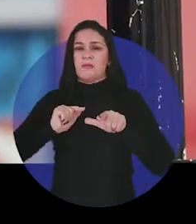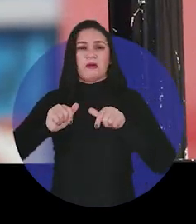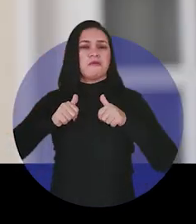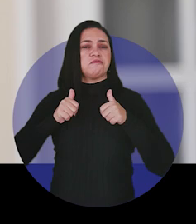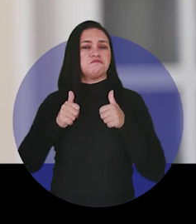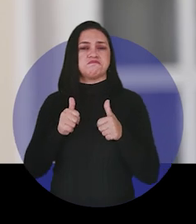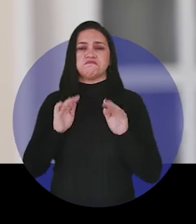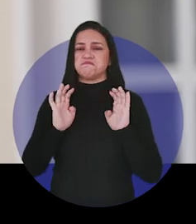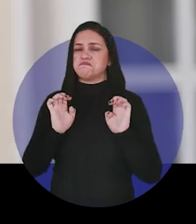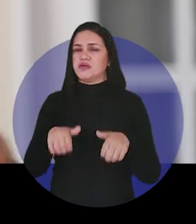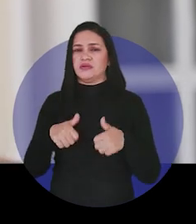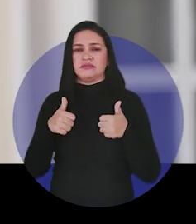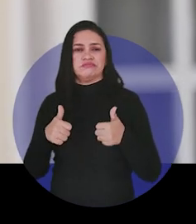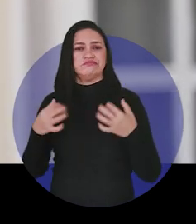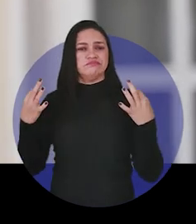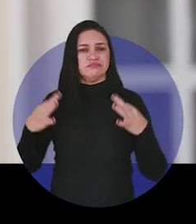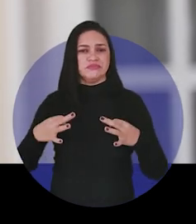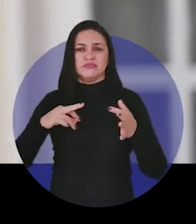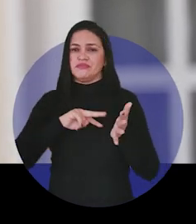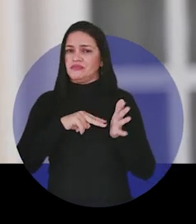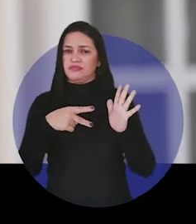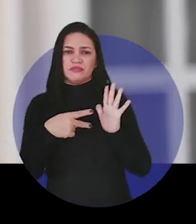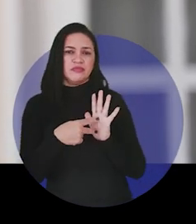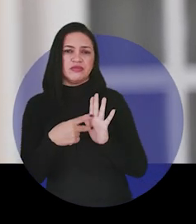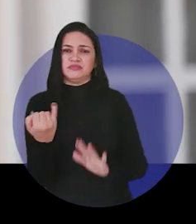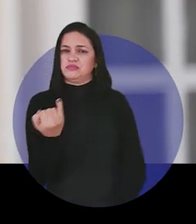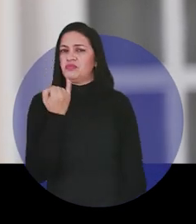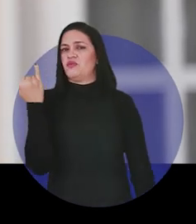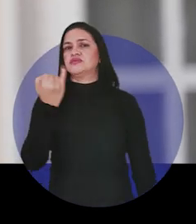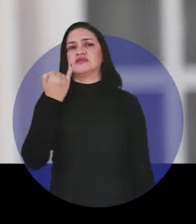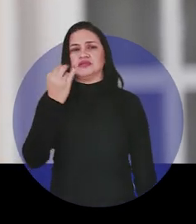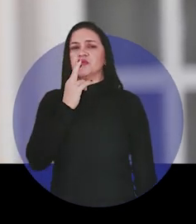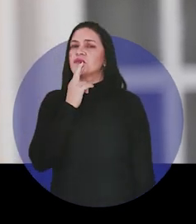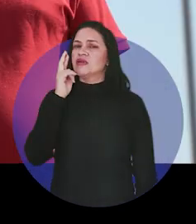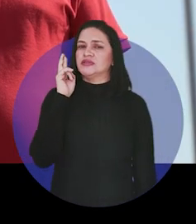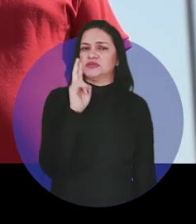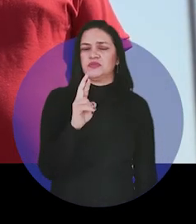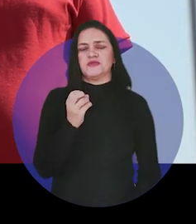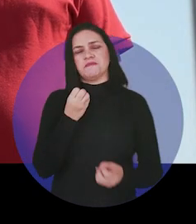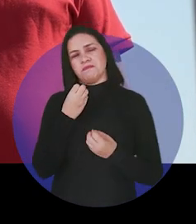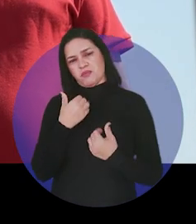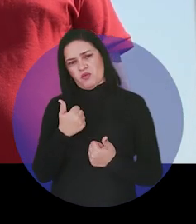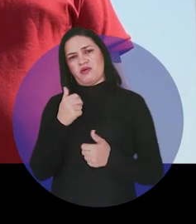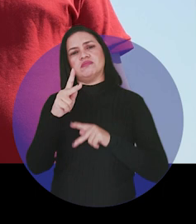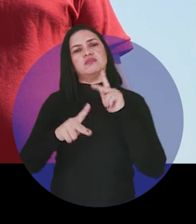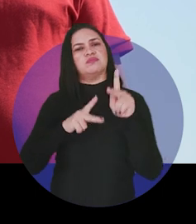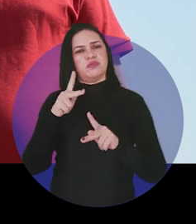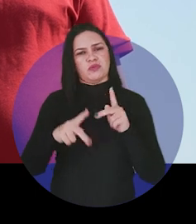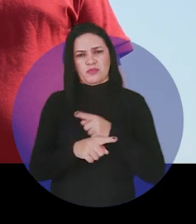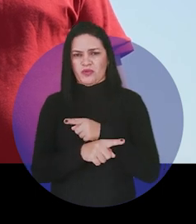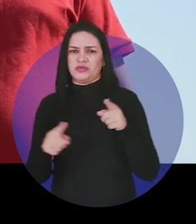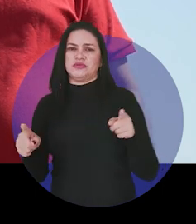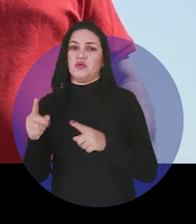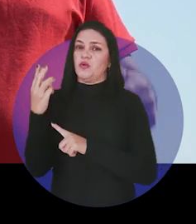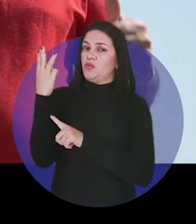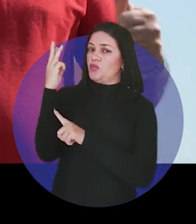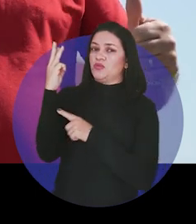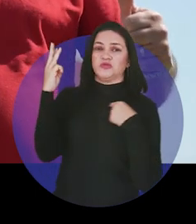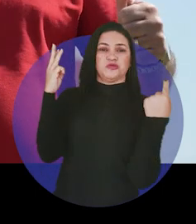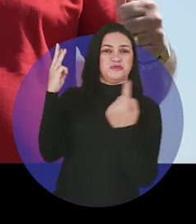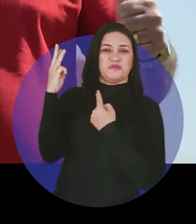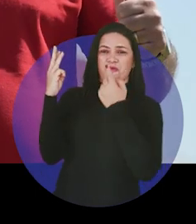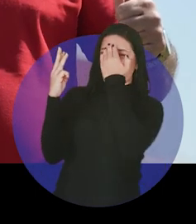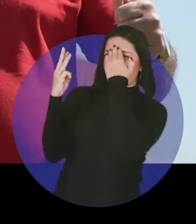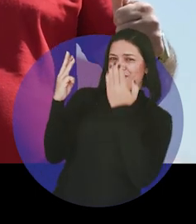feito, né? Nesse sentido, ele traz uma resposta muito boa para a população. Os maranhenses